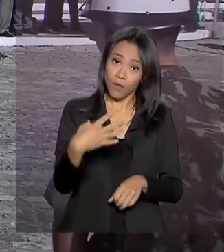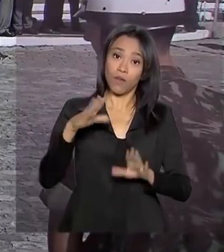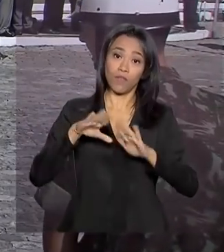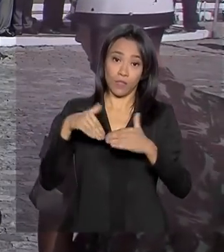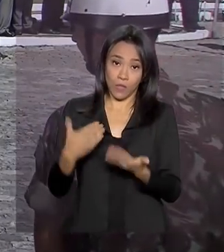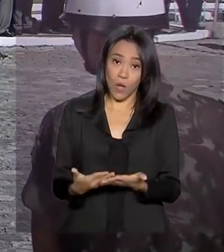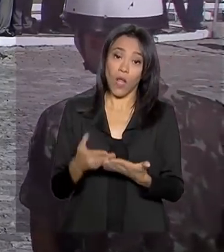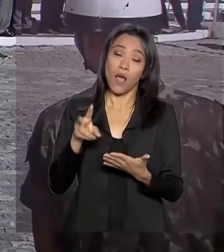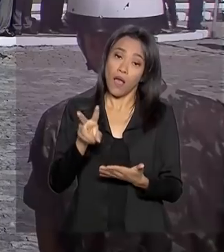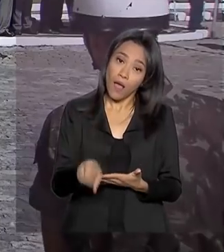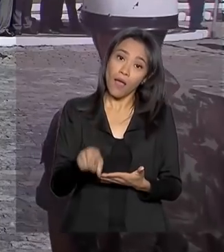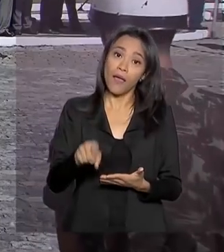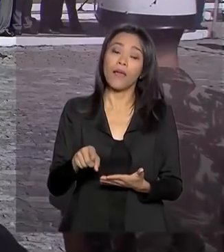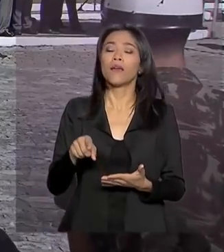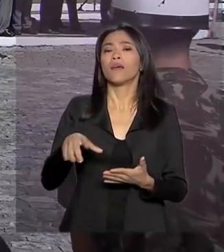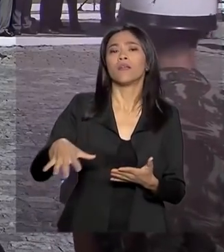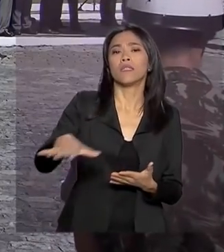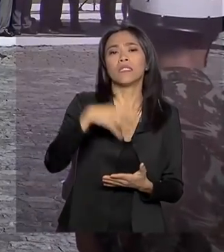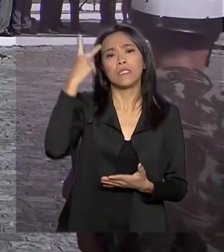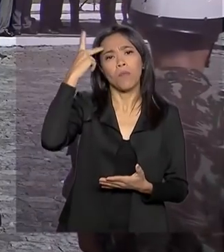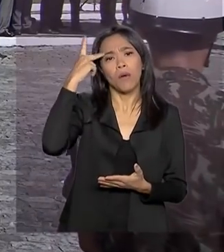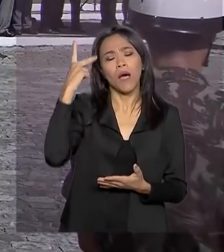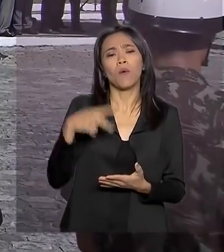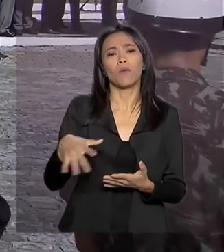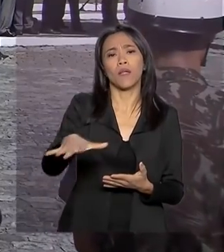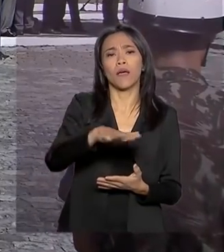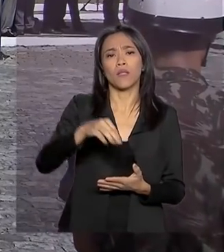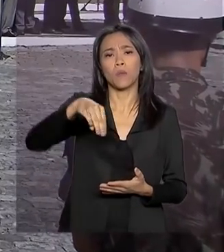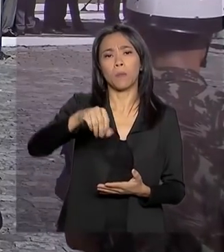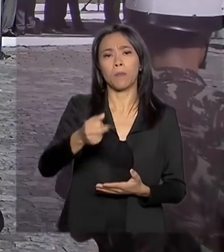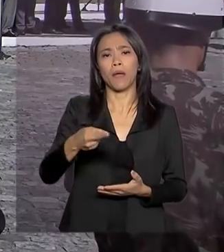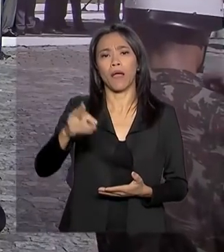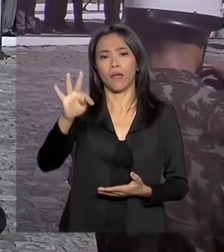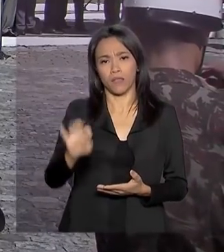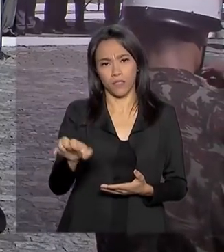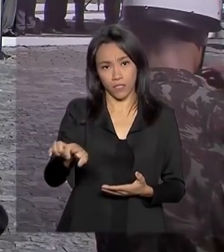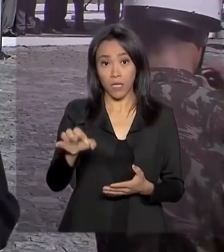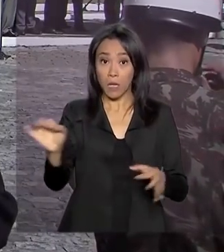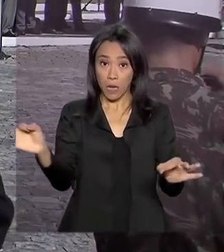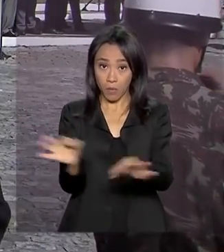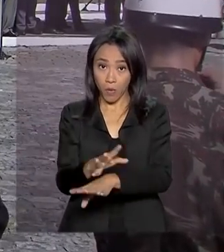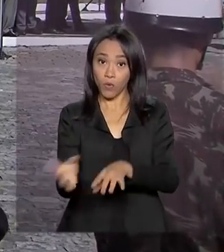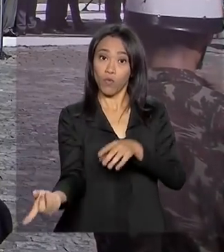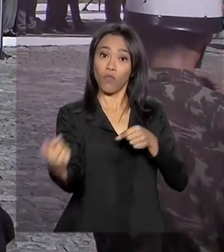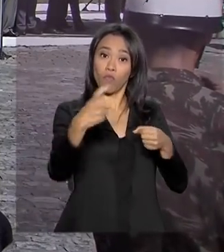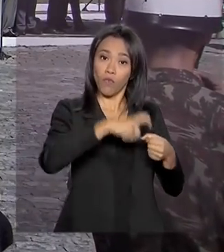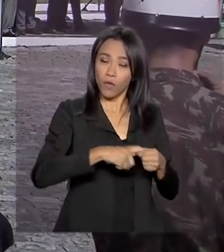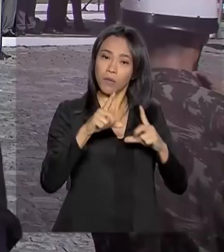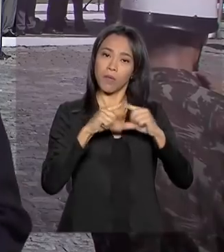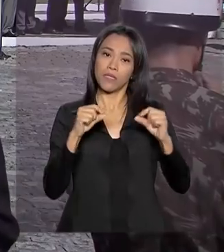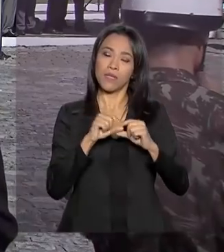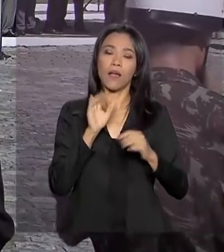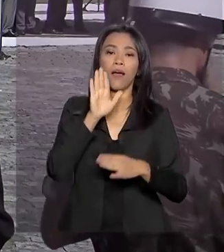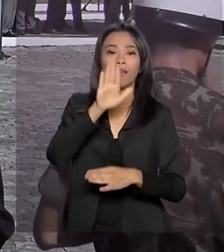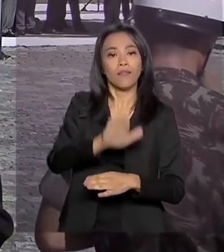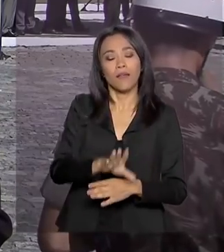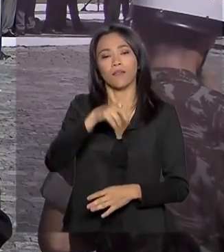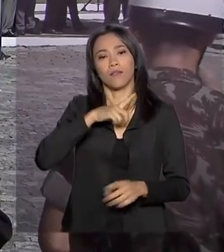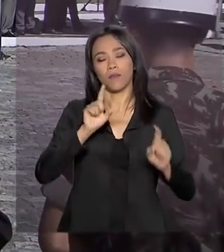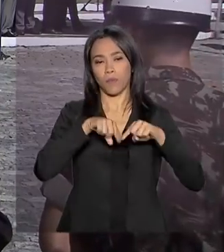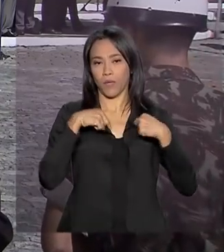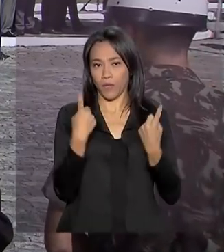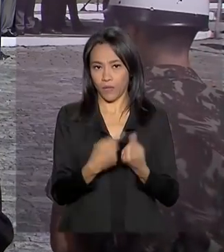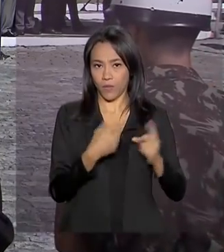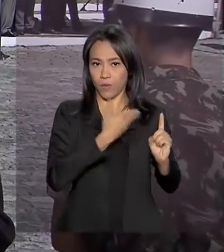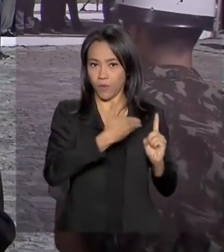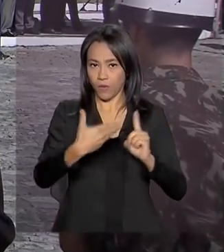ela vai funcionar no campo de Marte. No Rio de Janeiro, Jair Bolsonaro retorna para Brasília, onde à tarde está prevista uma reunião com o